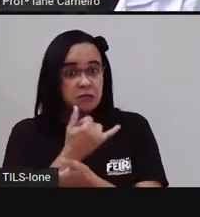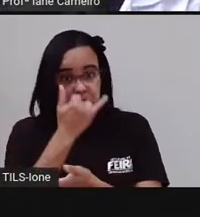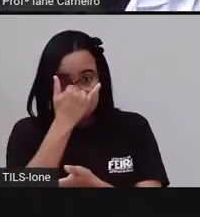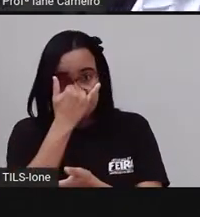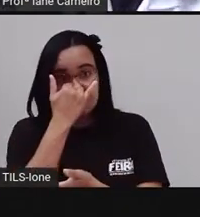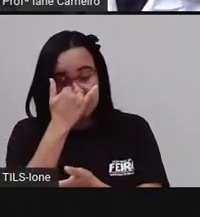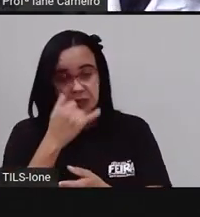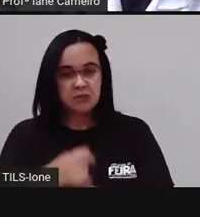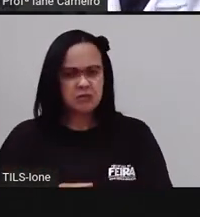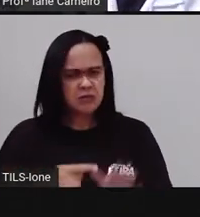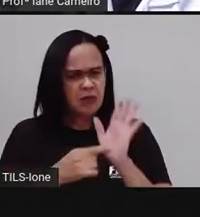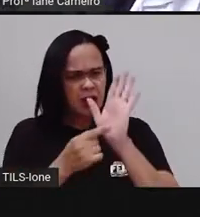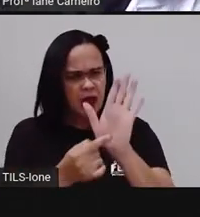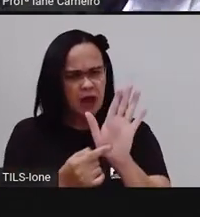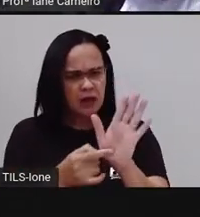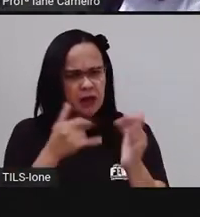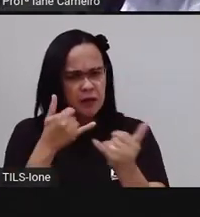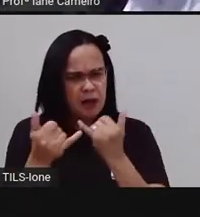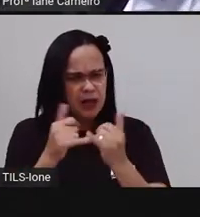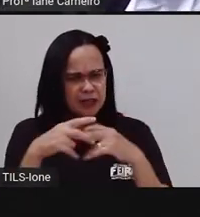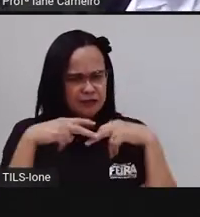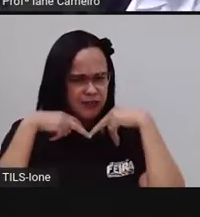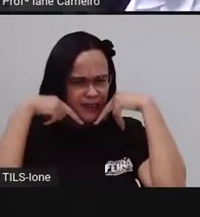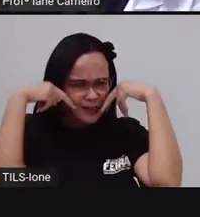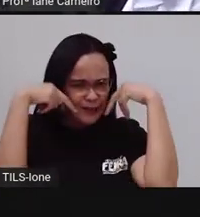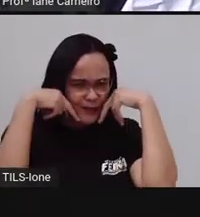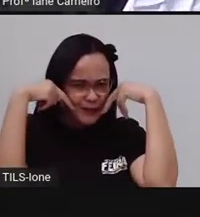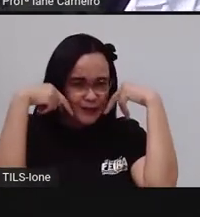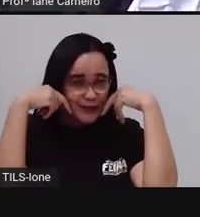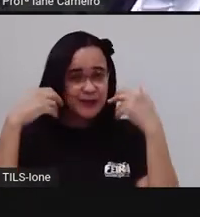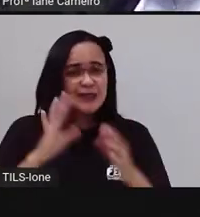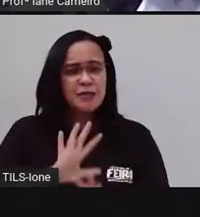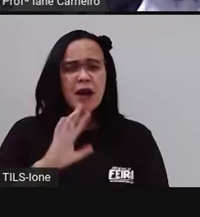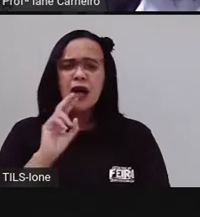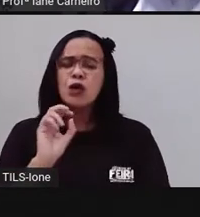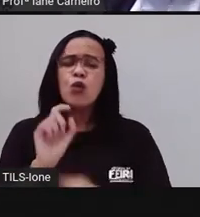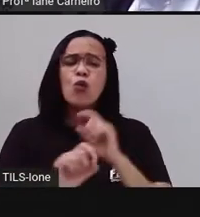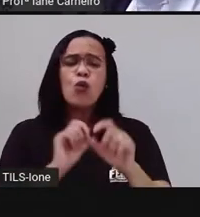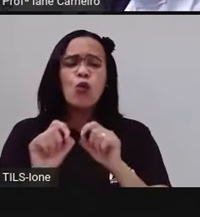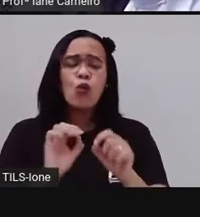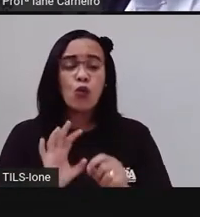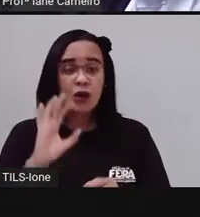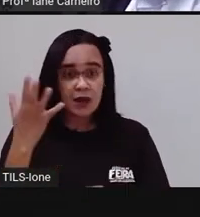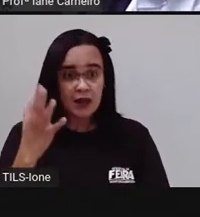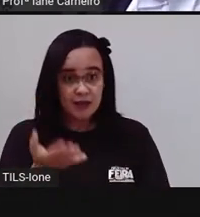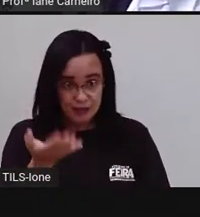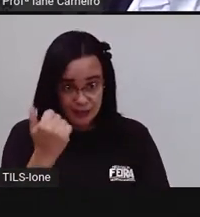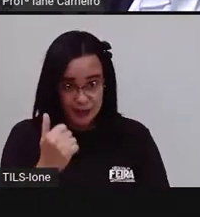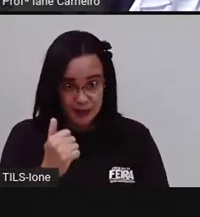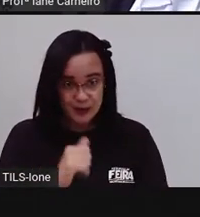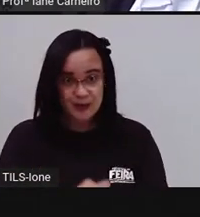envergonhado, né? Vamos lá ver o que tava acontecendo com esse menino. Vamos lá?